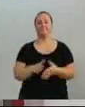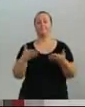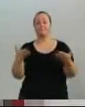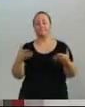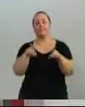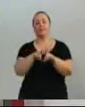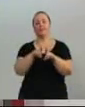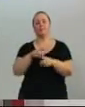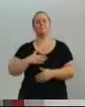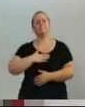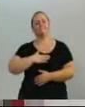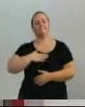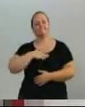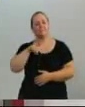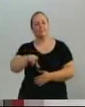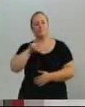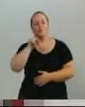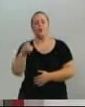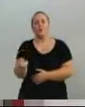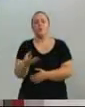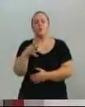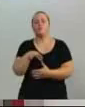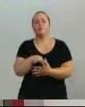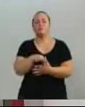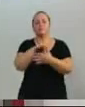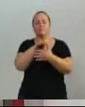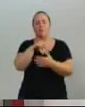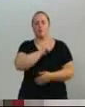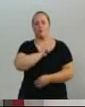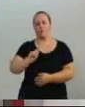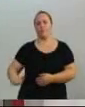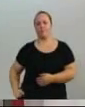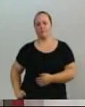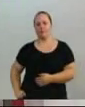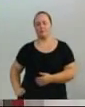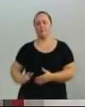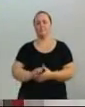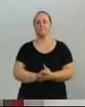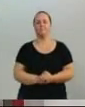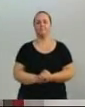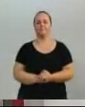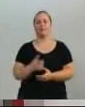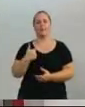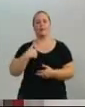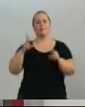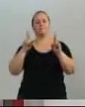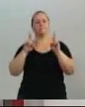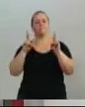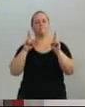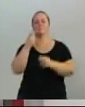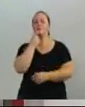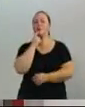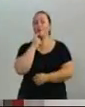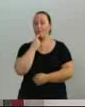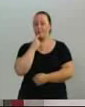também quero saudar aqui a escolha do novo líder do governo. Eu espero que o vereador Robinho, quem eu conheço